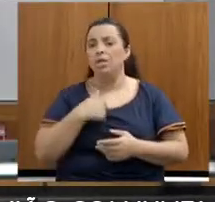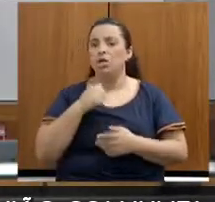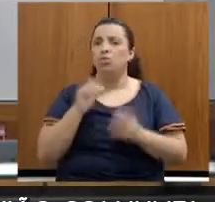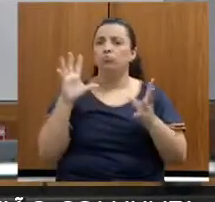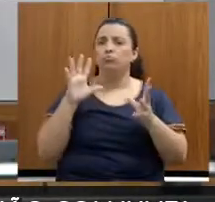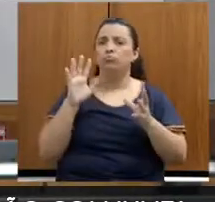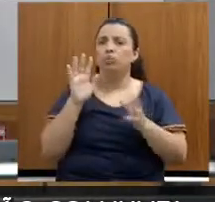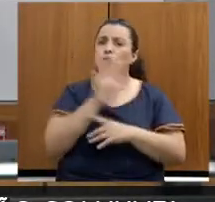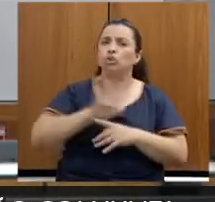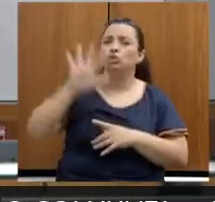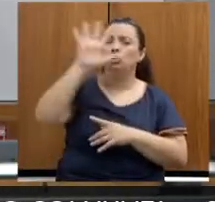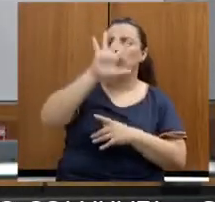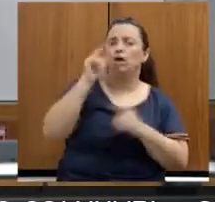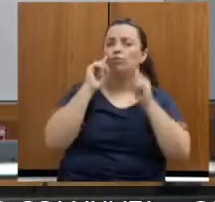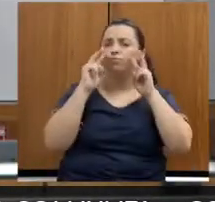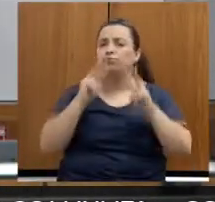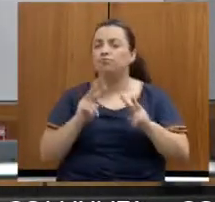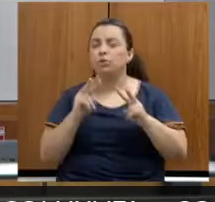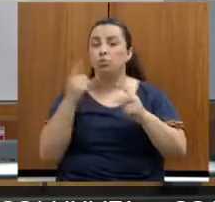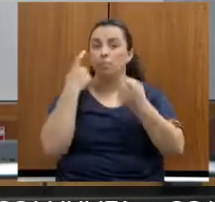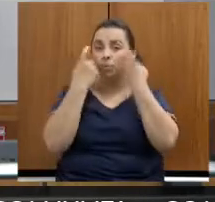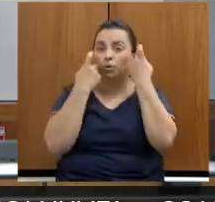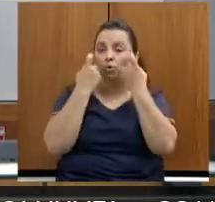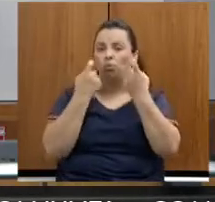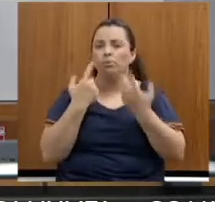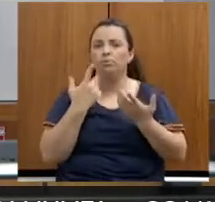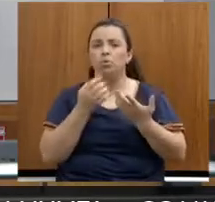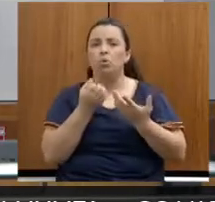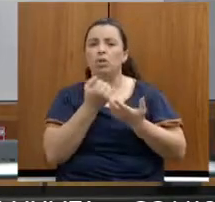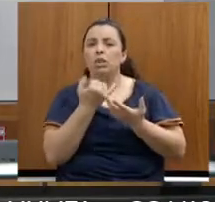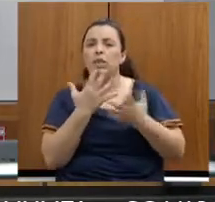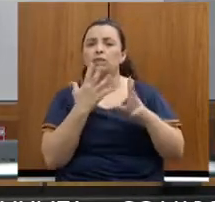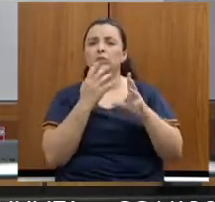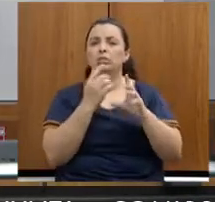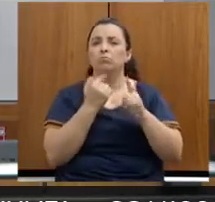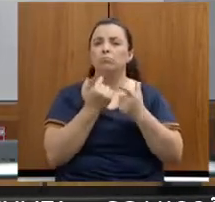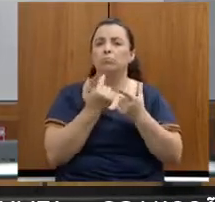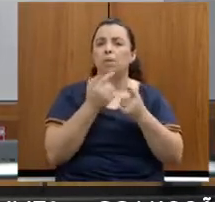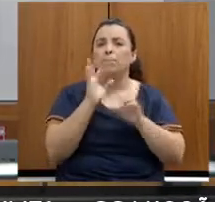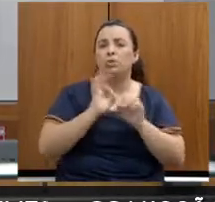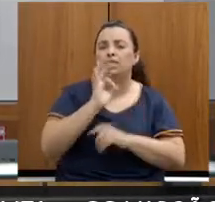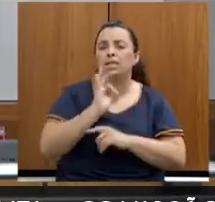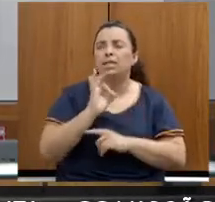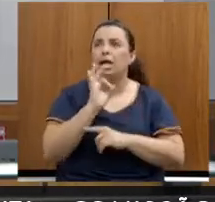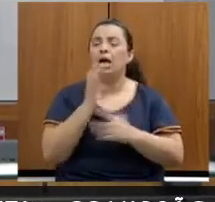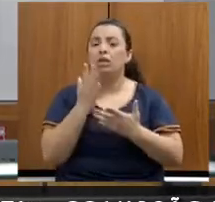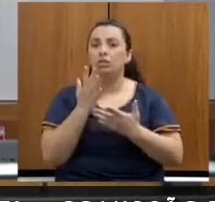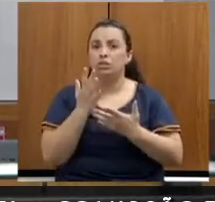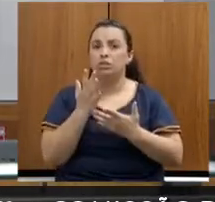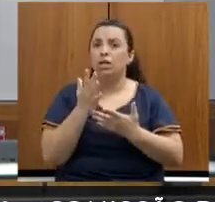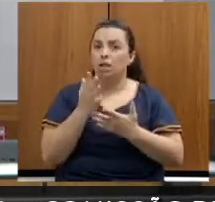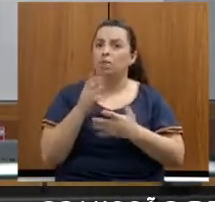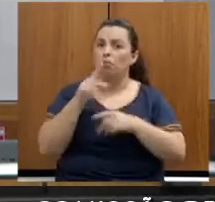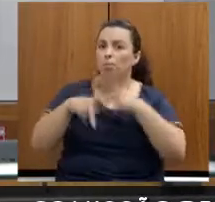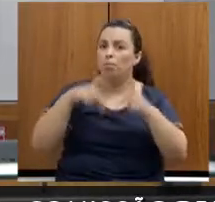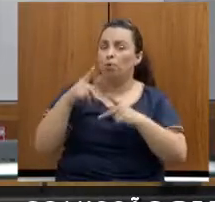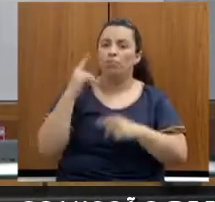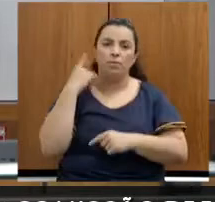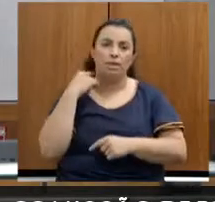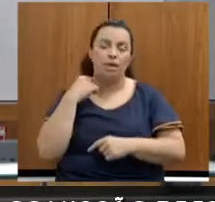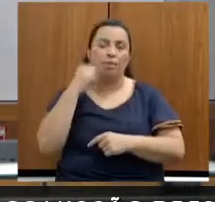com tantos indicadores sociais extremamente difíceis da população brasileira e mineira.